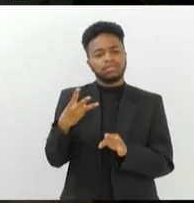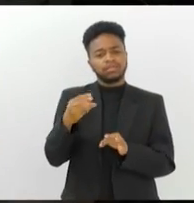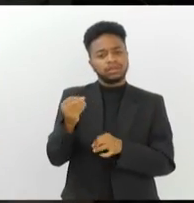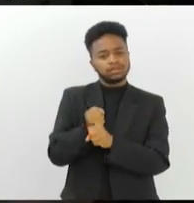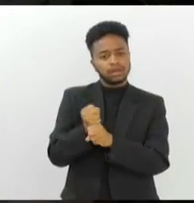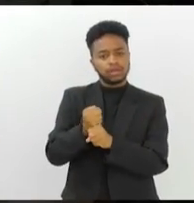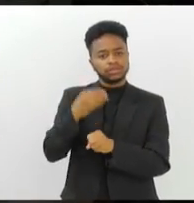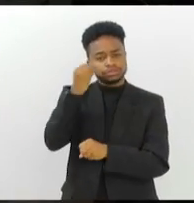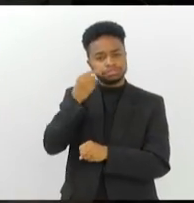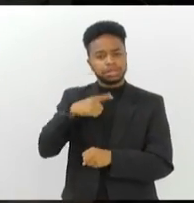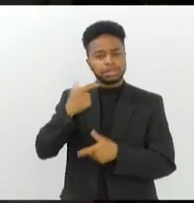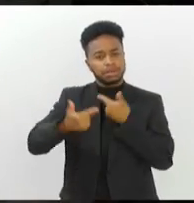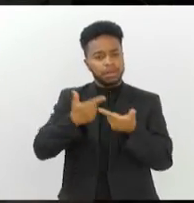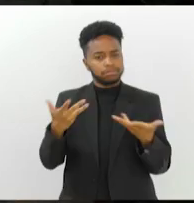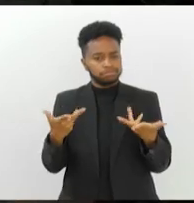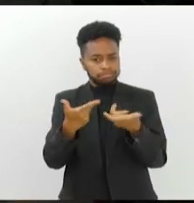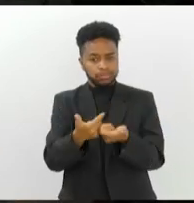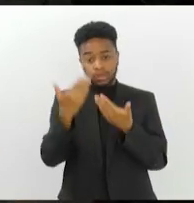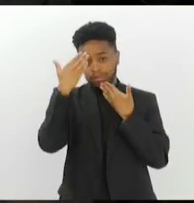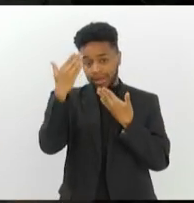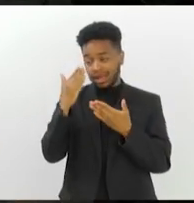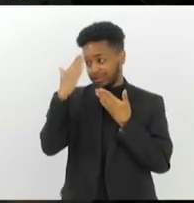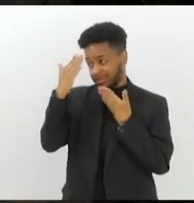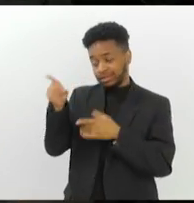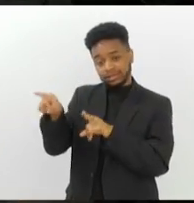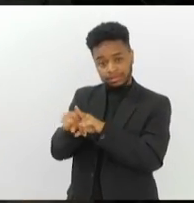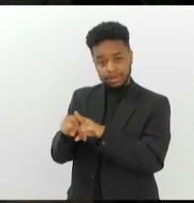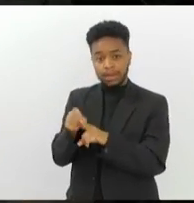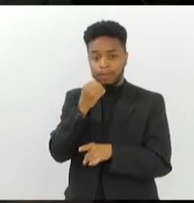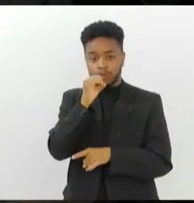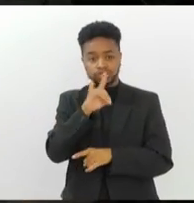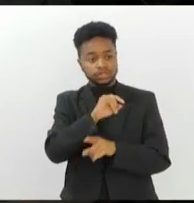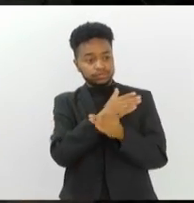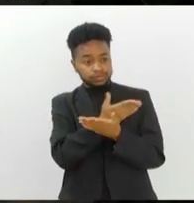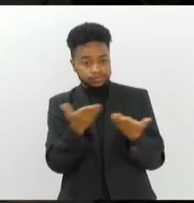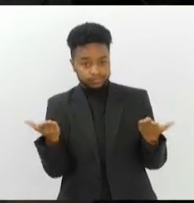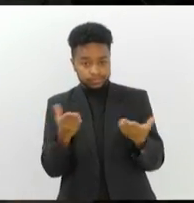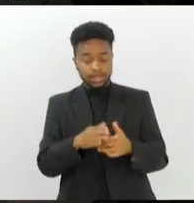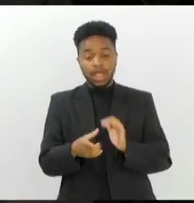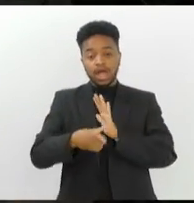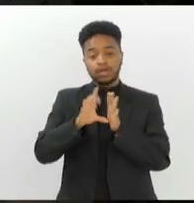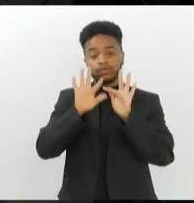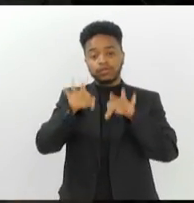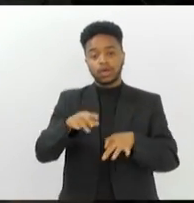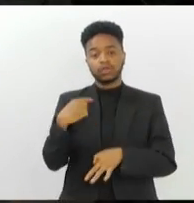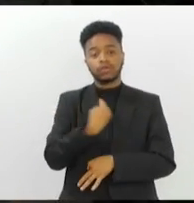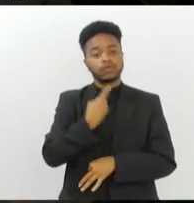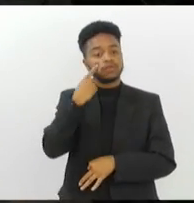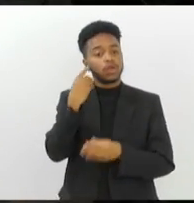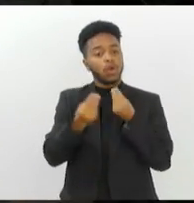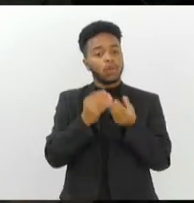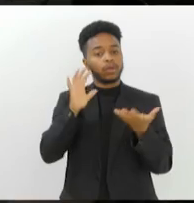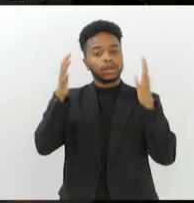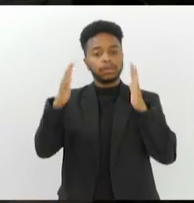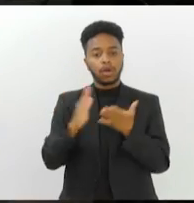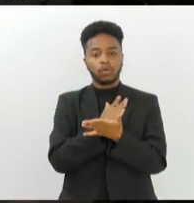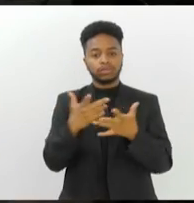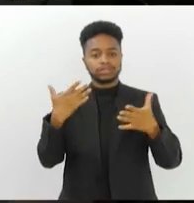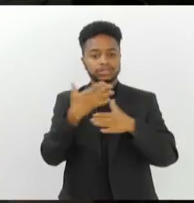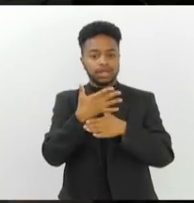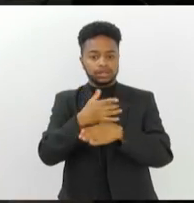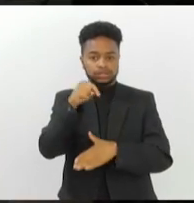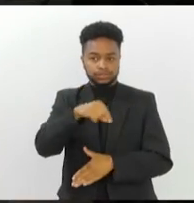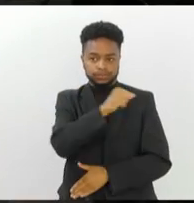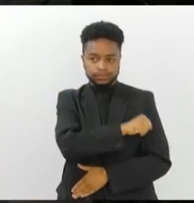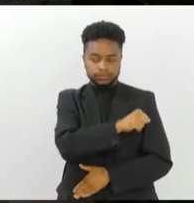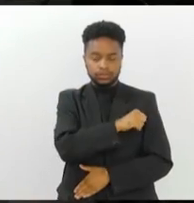um trabalho brilhante. Obrigado, agradece aí o nosso entrevistado. Bom dia pra você. Antes de encerrar, vamos dar uma olhada no tempo em algumas cidades do